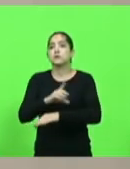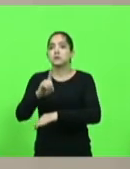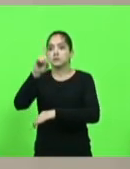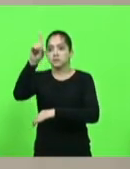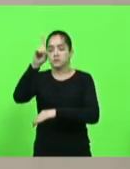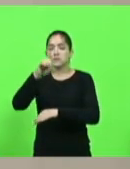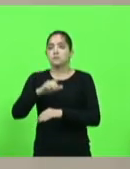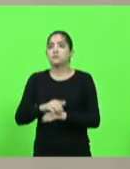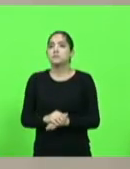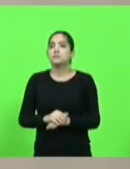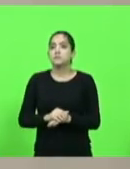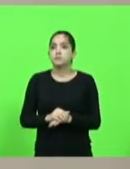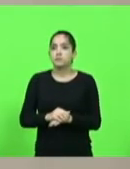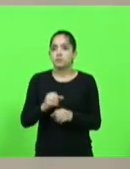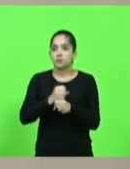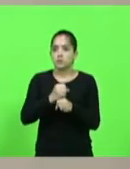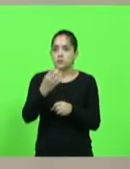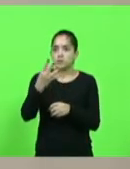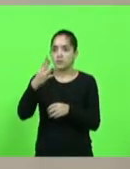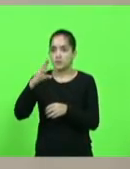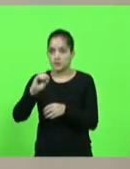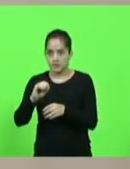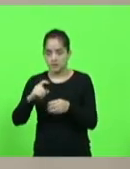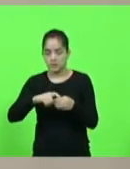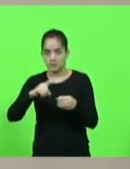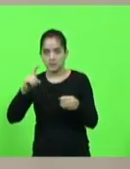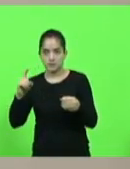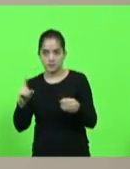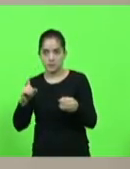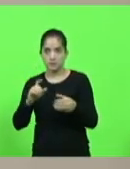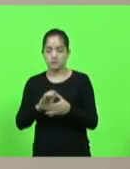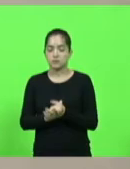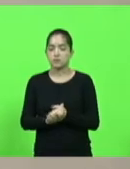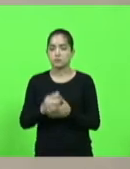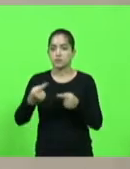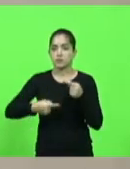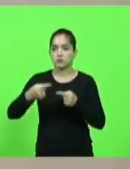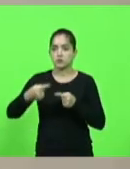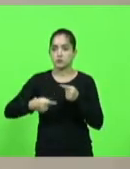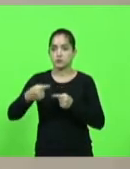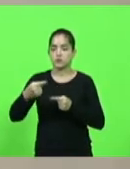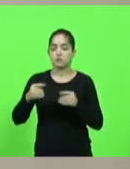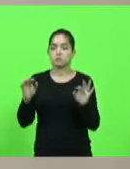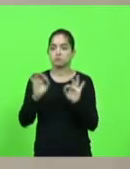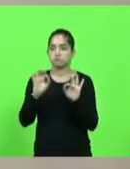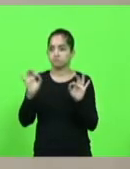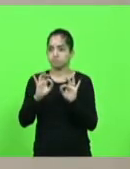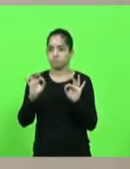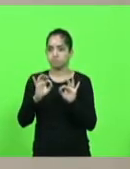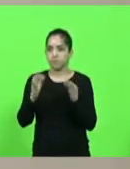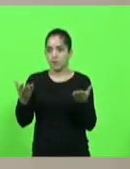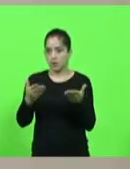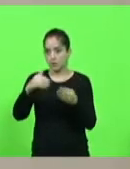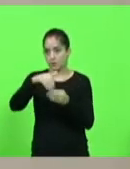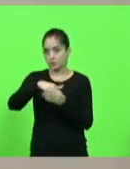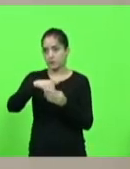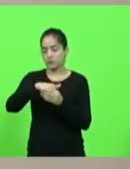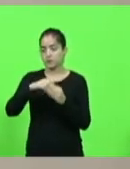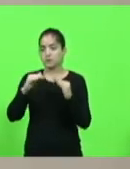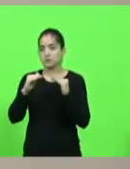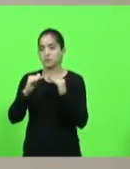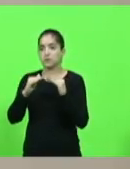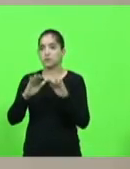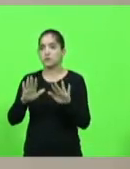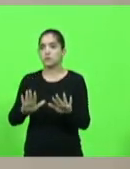pela celebração dos 40 anos de emancipação eclesiástica. Em discussão. Não havendo quem queira discutir em votação, deputados que